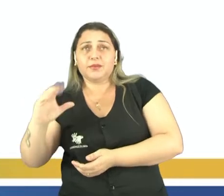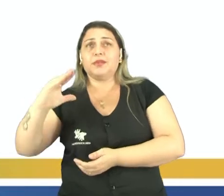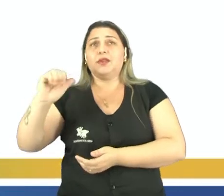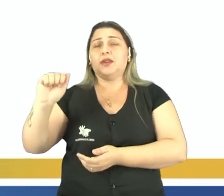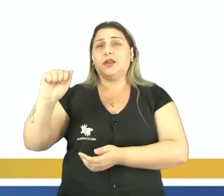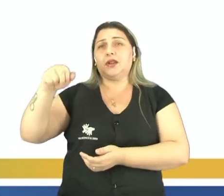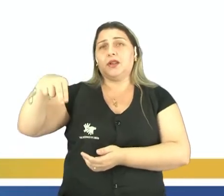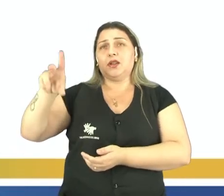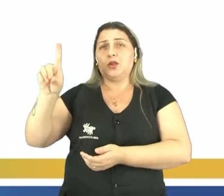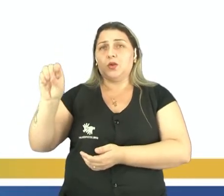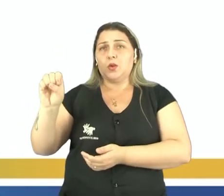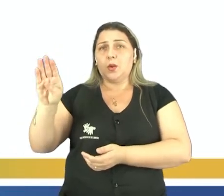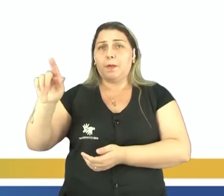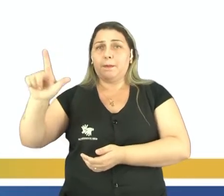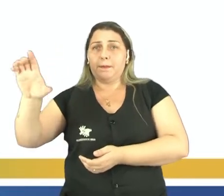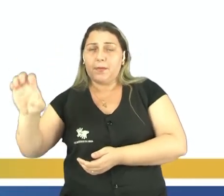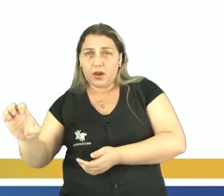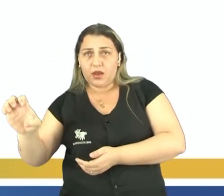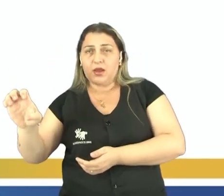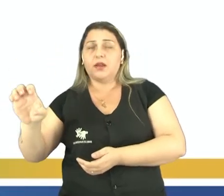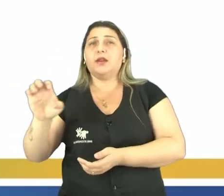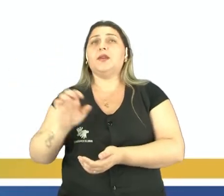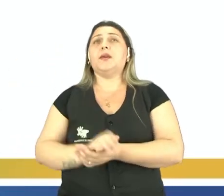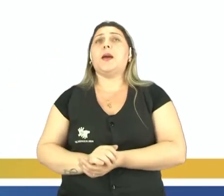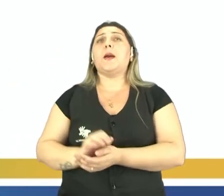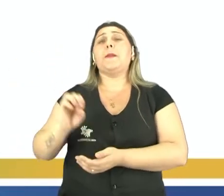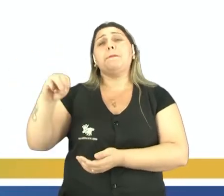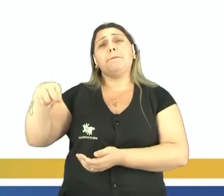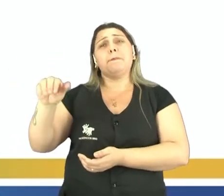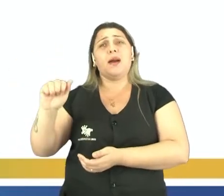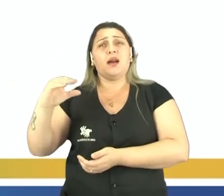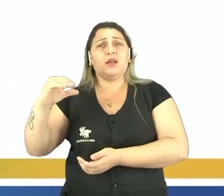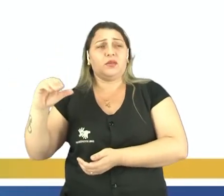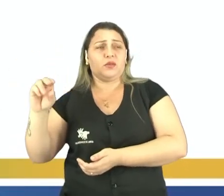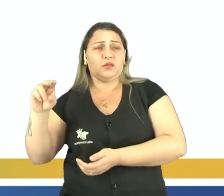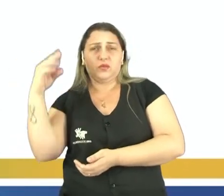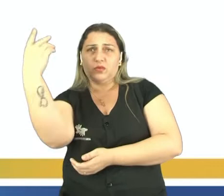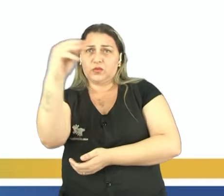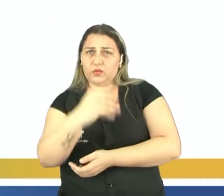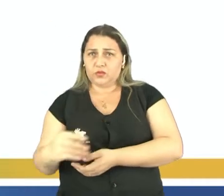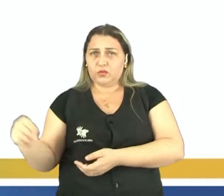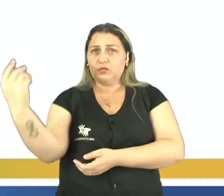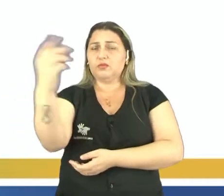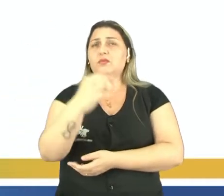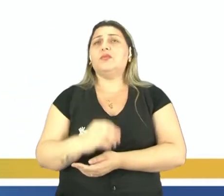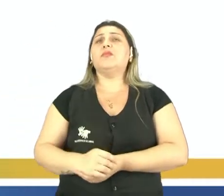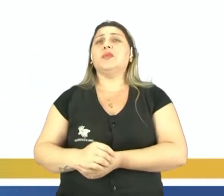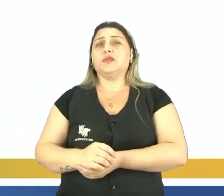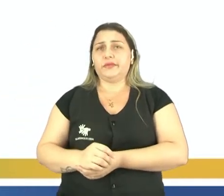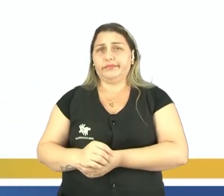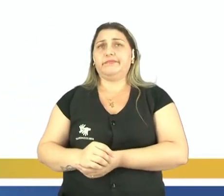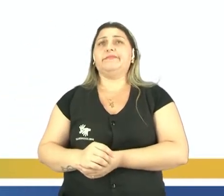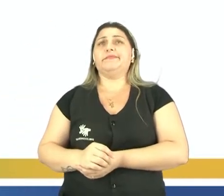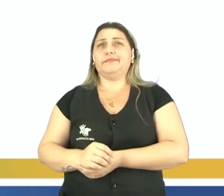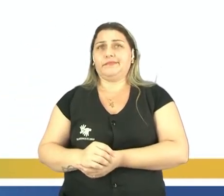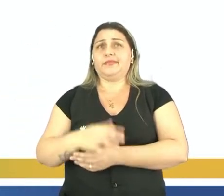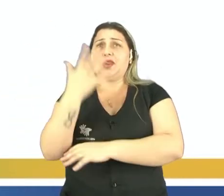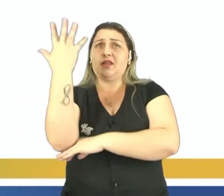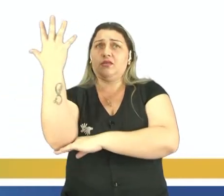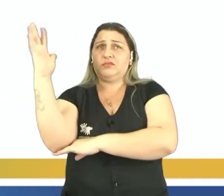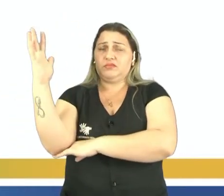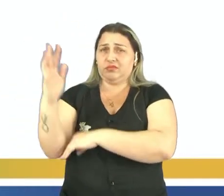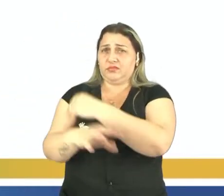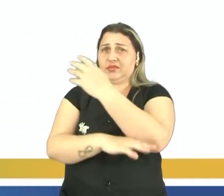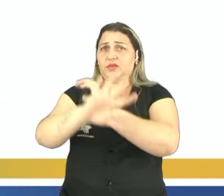são chamados, pejorativamente, de macumba, né? Então, pessoal, macumba é uma espécie de árvore africana e